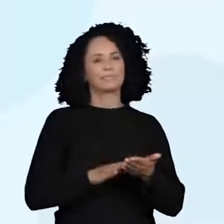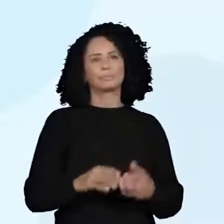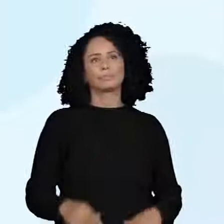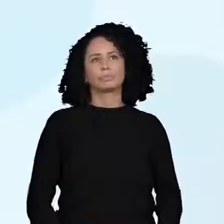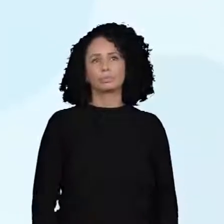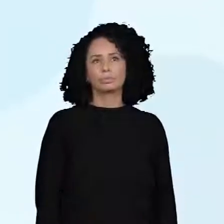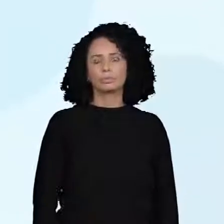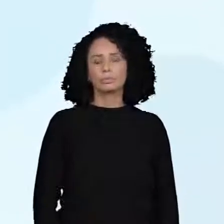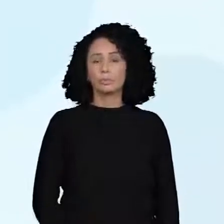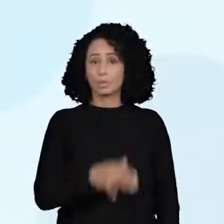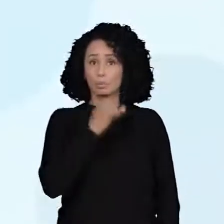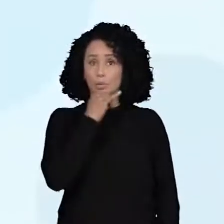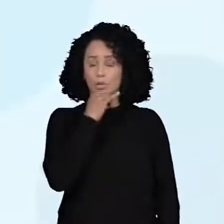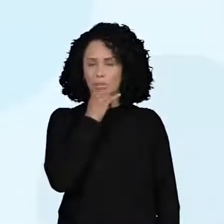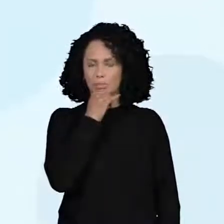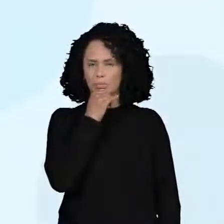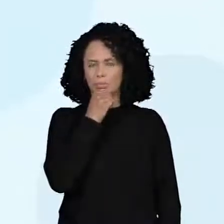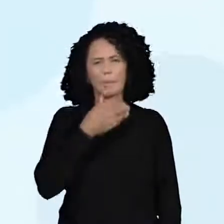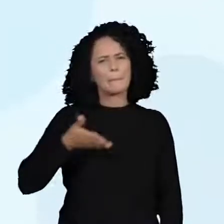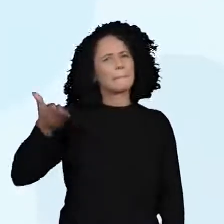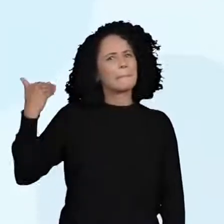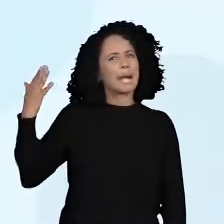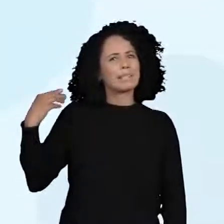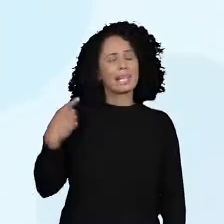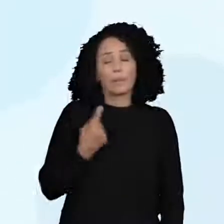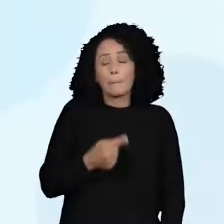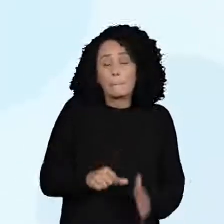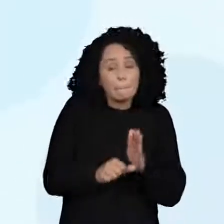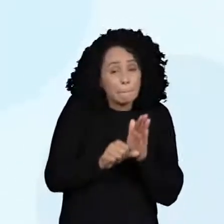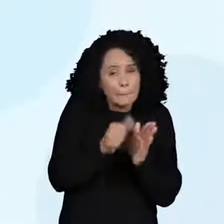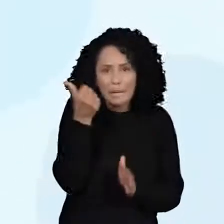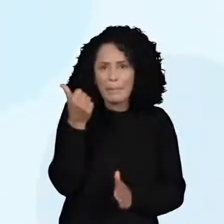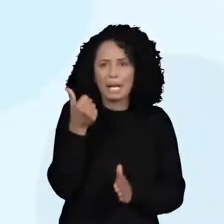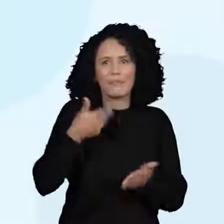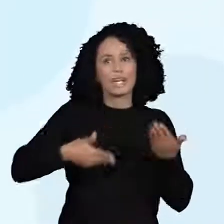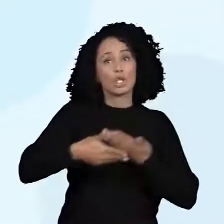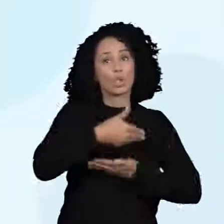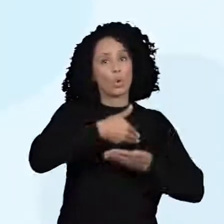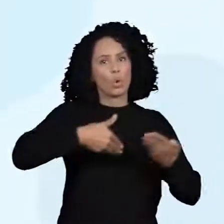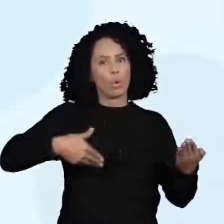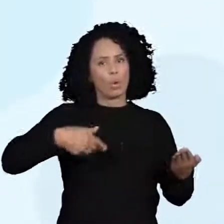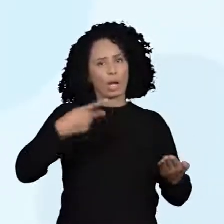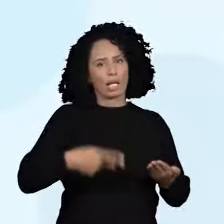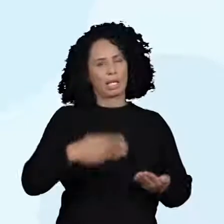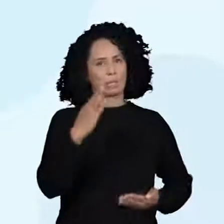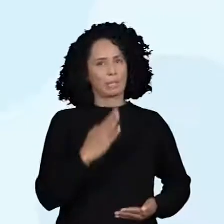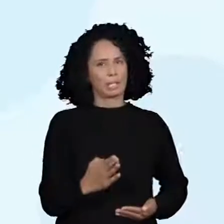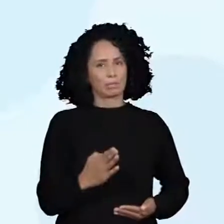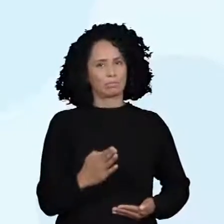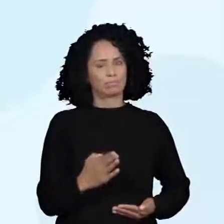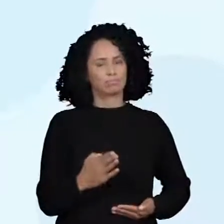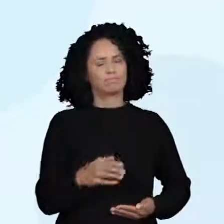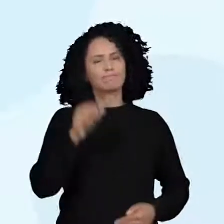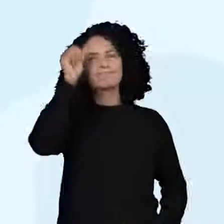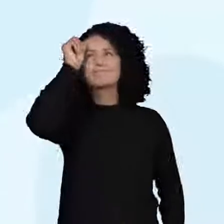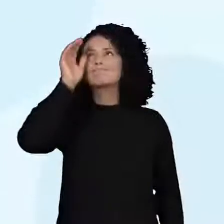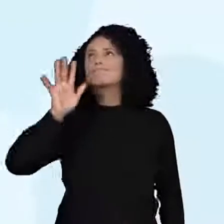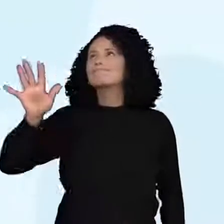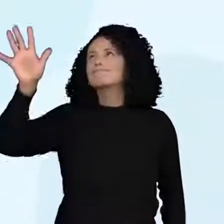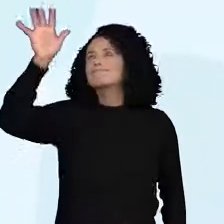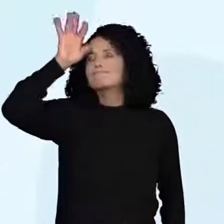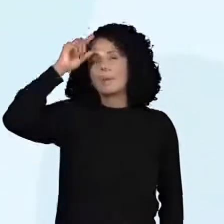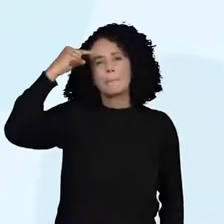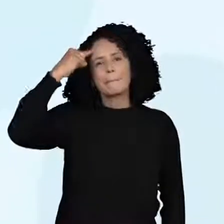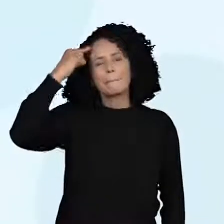Quando temos o primeiro registro de troca aqui no Brasil? O professor começou a falar um pouquinho aí. Vamos viajar nessa história aqui junto com o